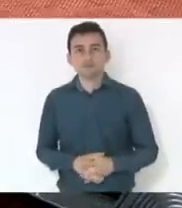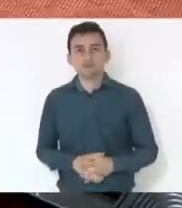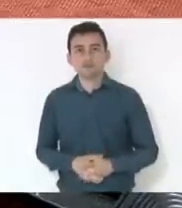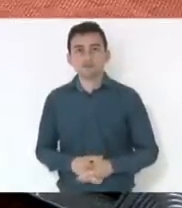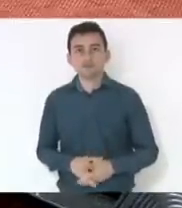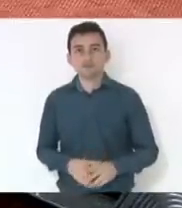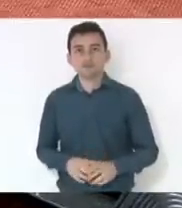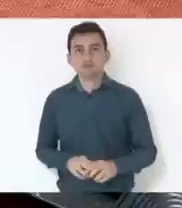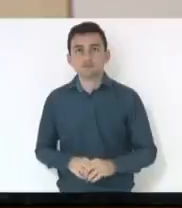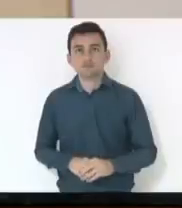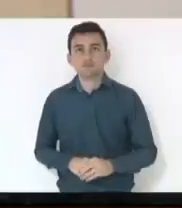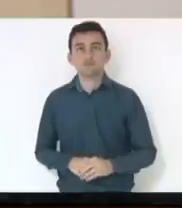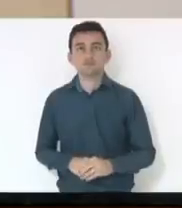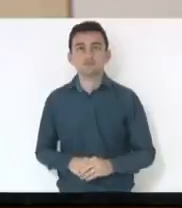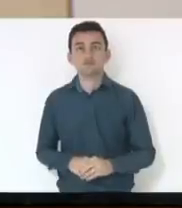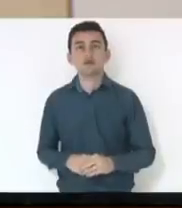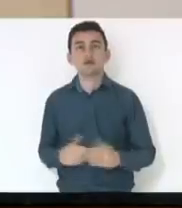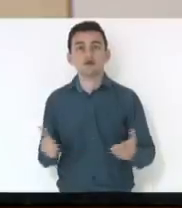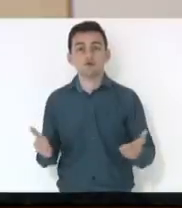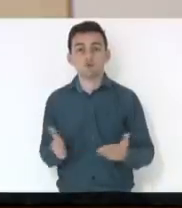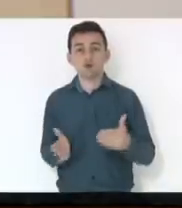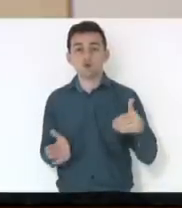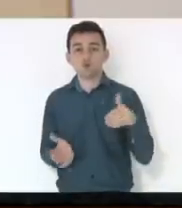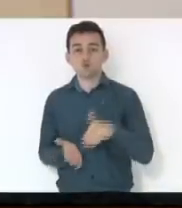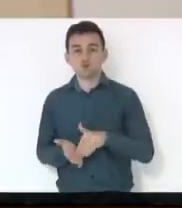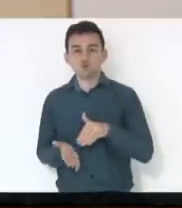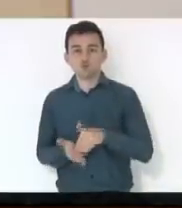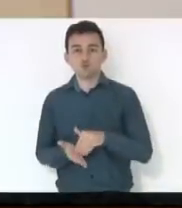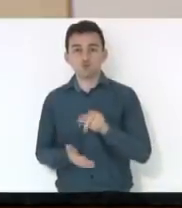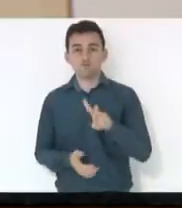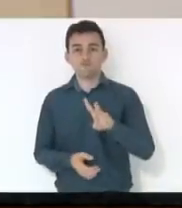Vão te liberar o último veto. Trata-se